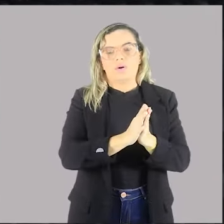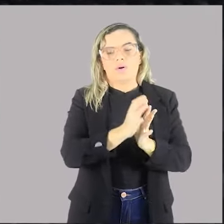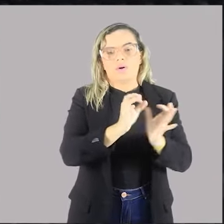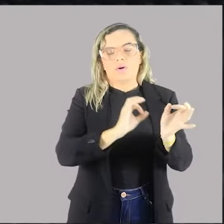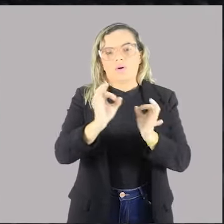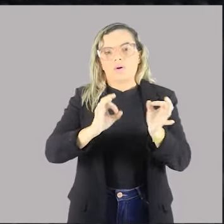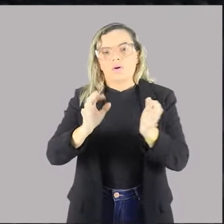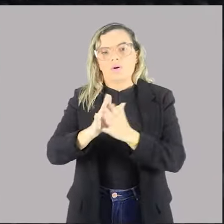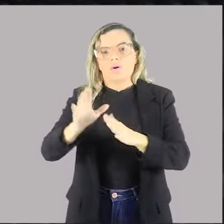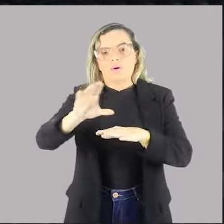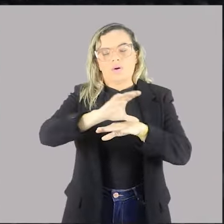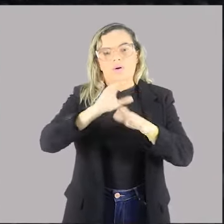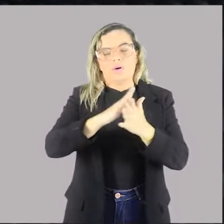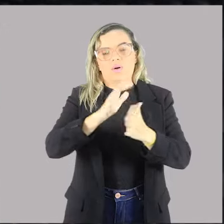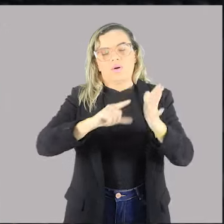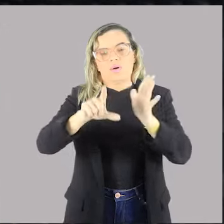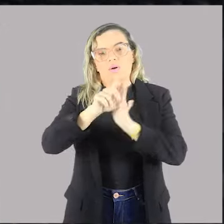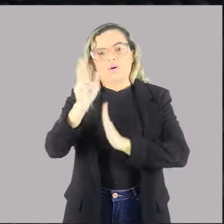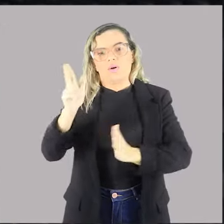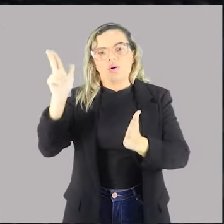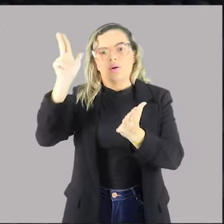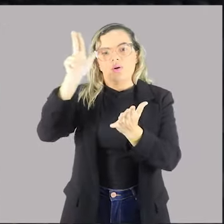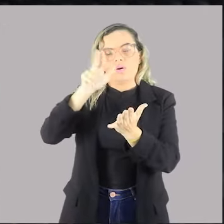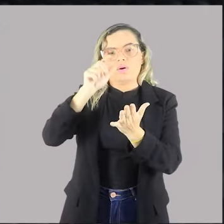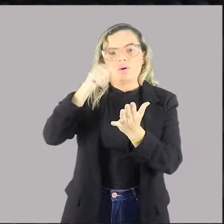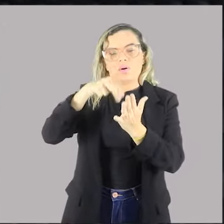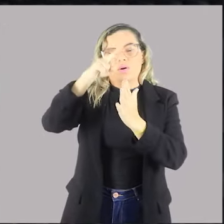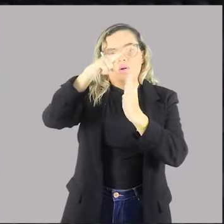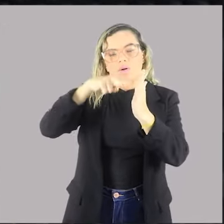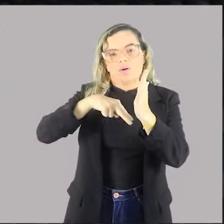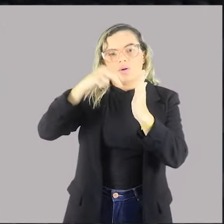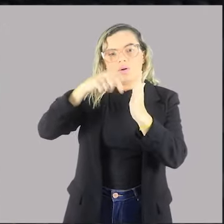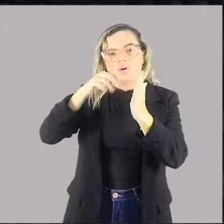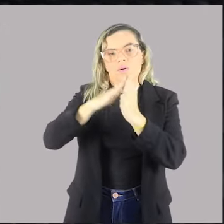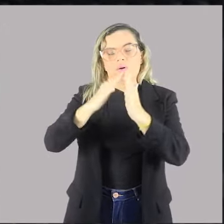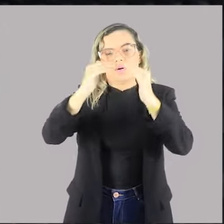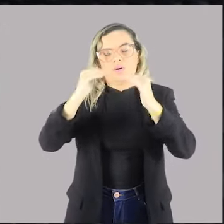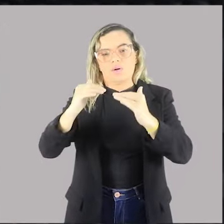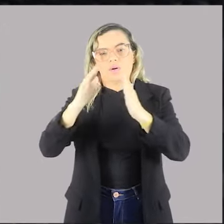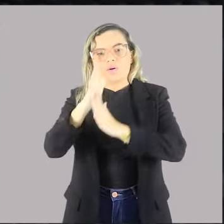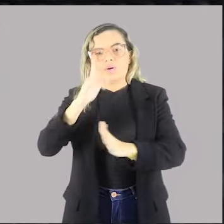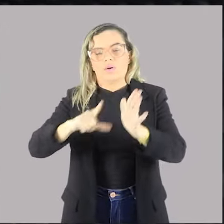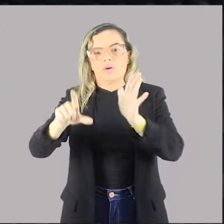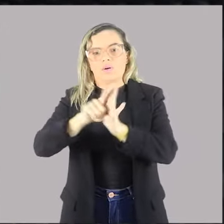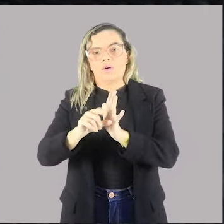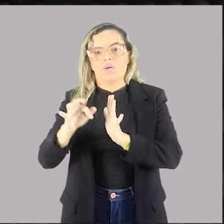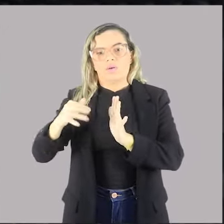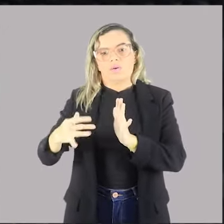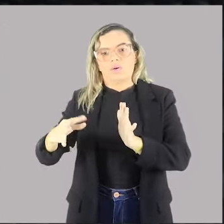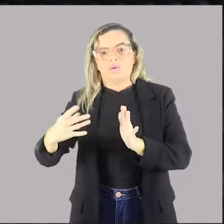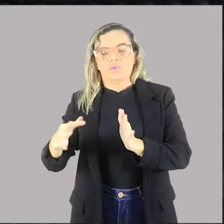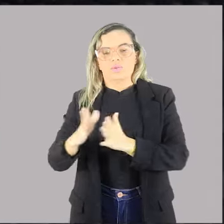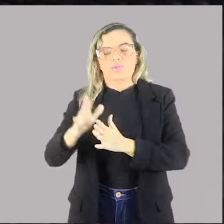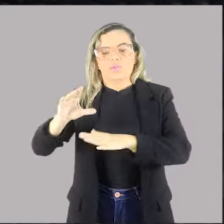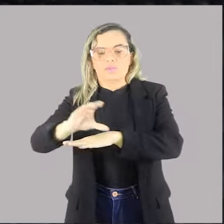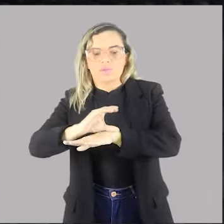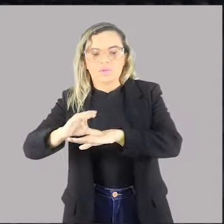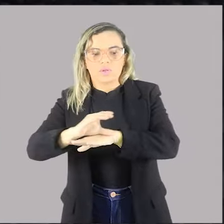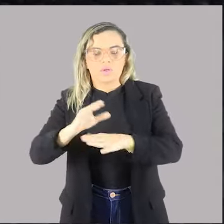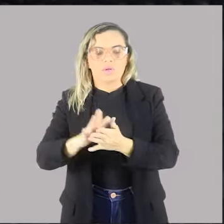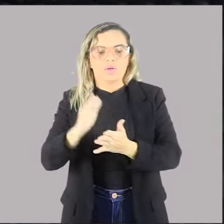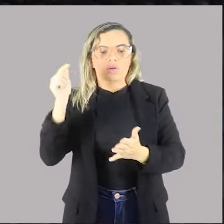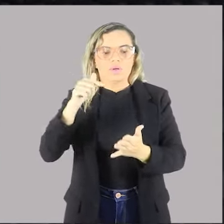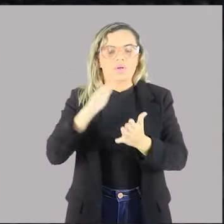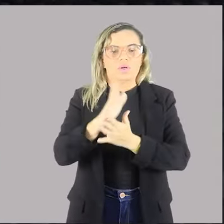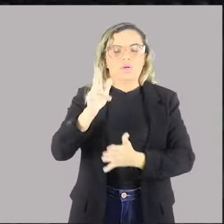Logo após, nós temos normas supralegais e, abaixo dessas supralegais, nós temos normas infraconstitucionais. Os regulamentos